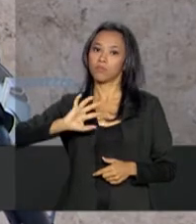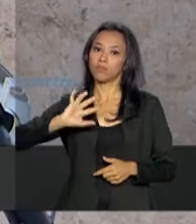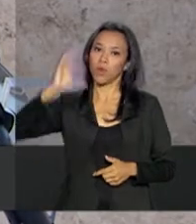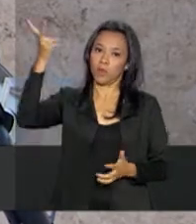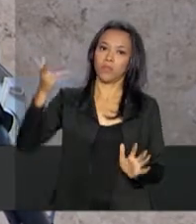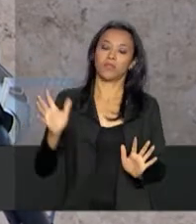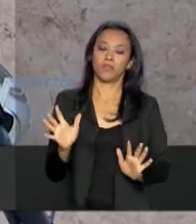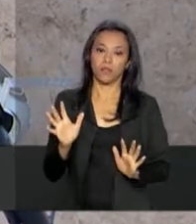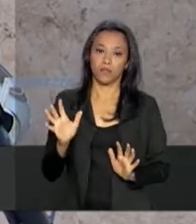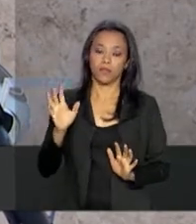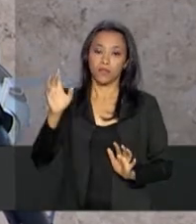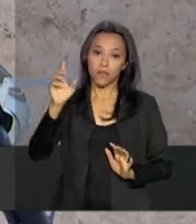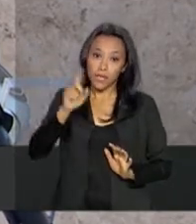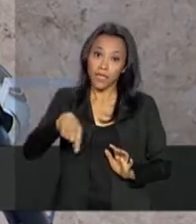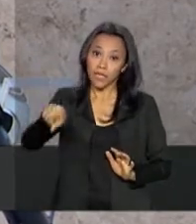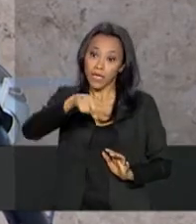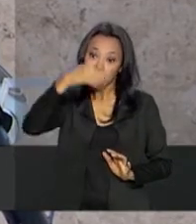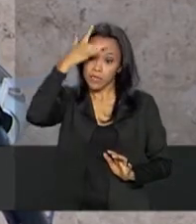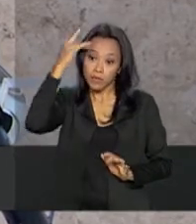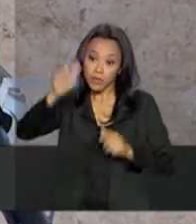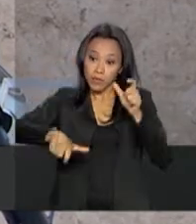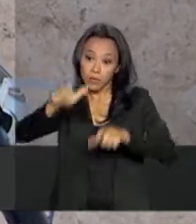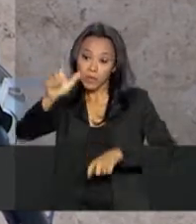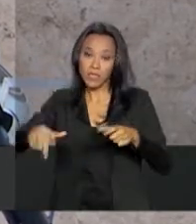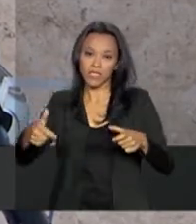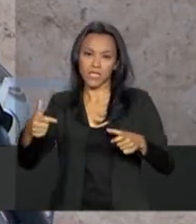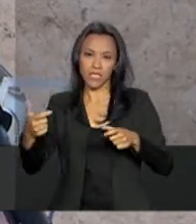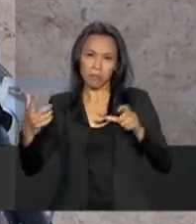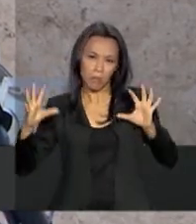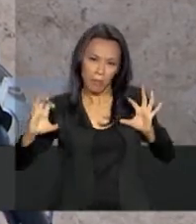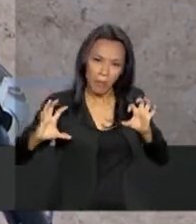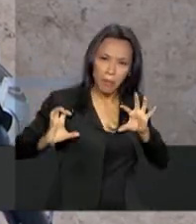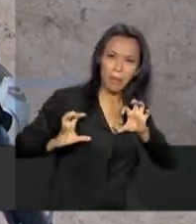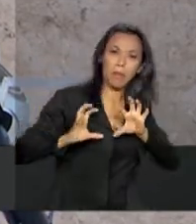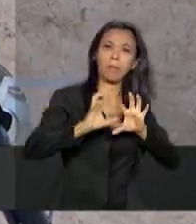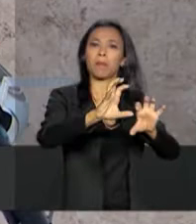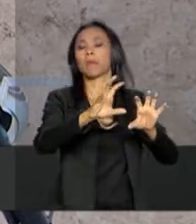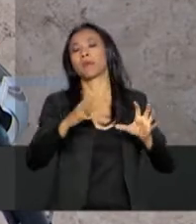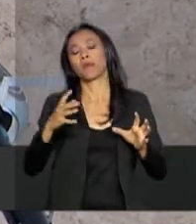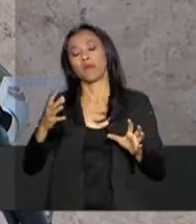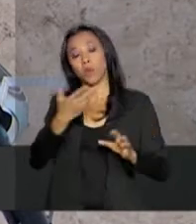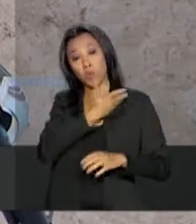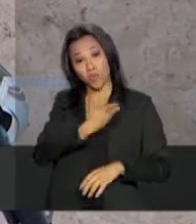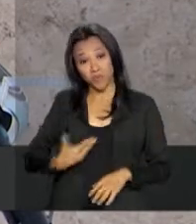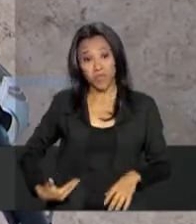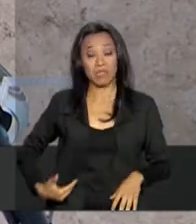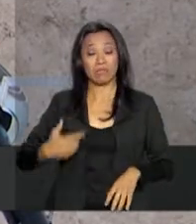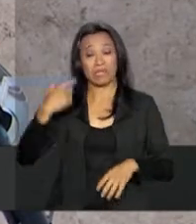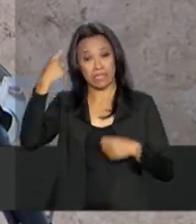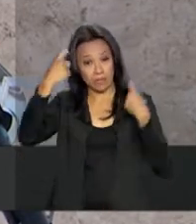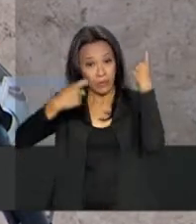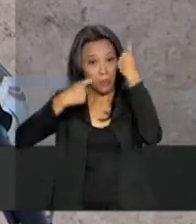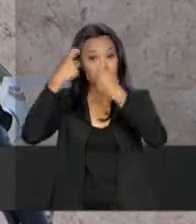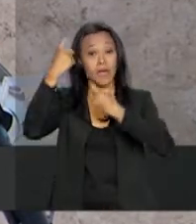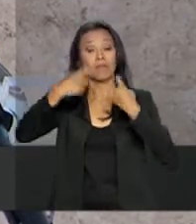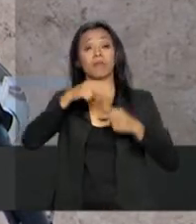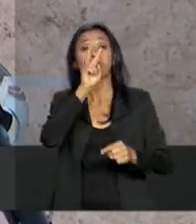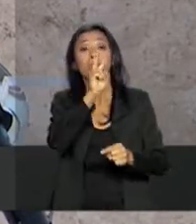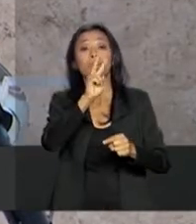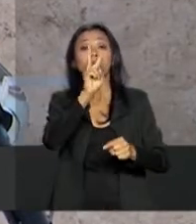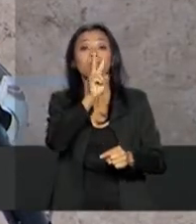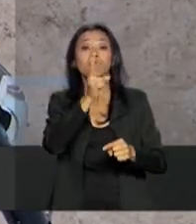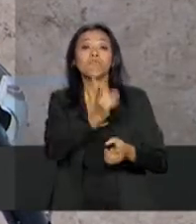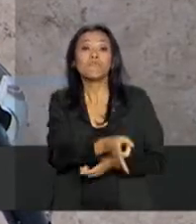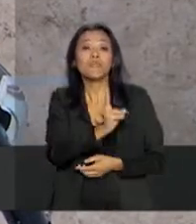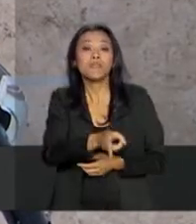daqueles que incitaram os atos. Ou nós estamos... O governo está profundamente preocupado em garantir a integridade, o bem-estar